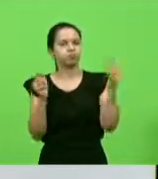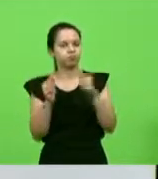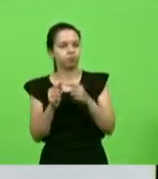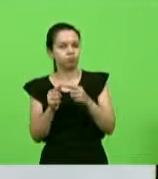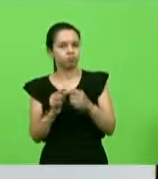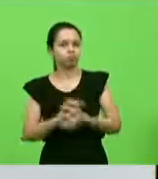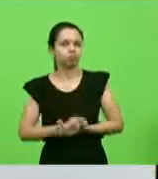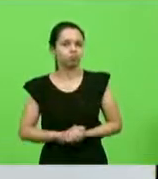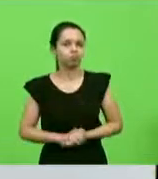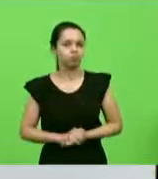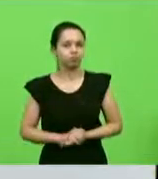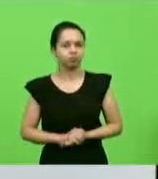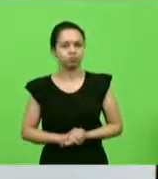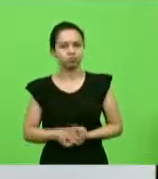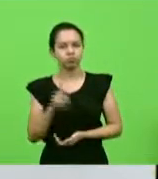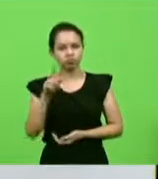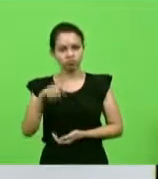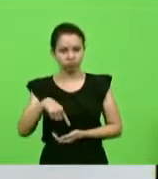pilotos,